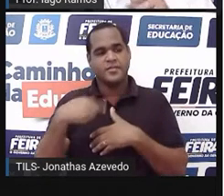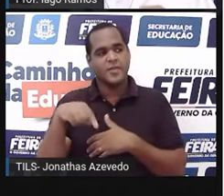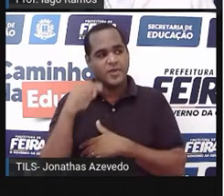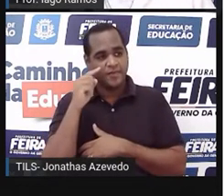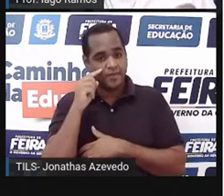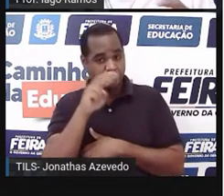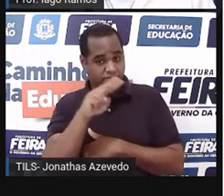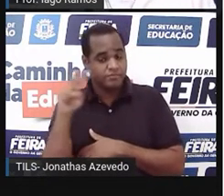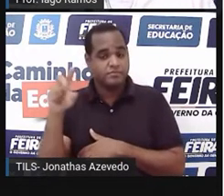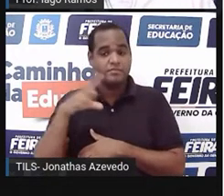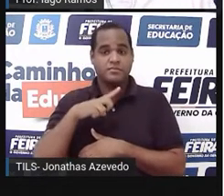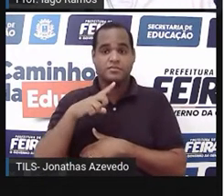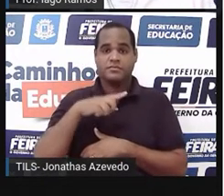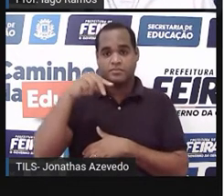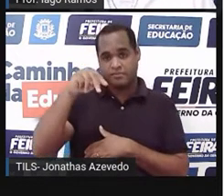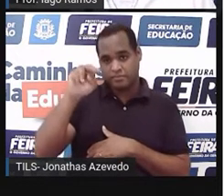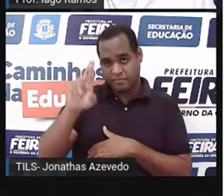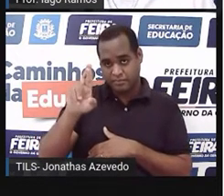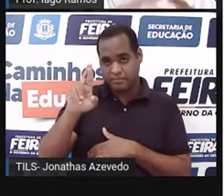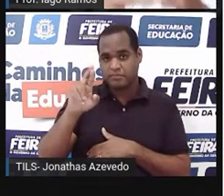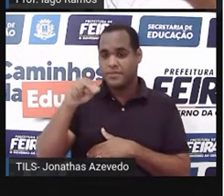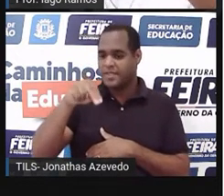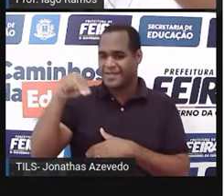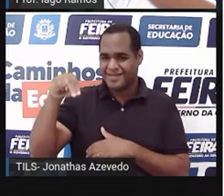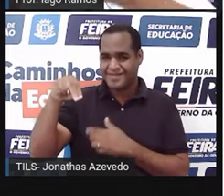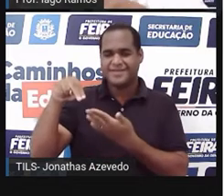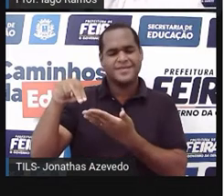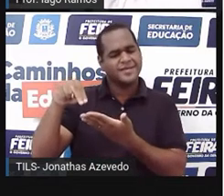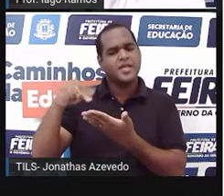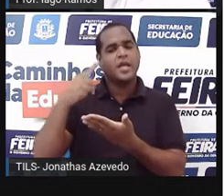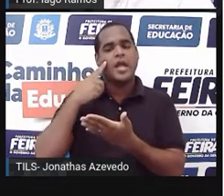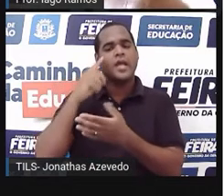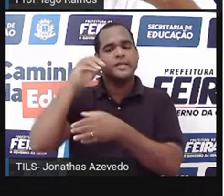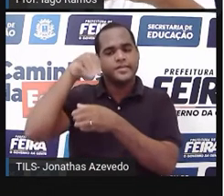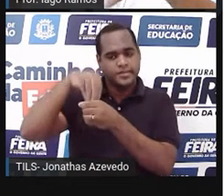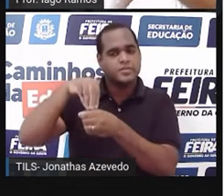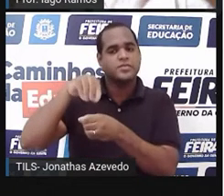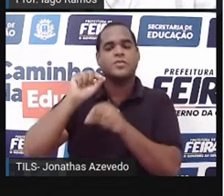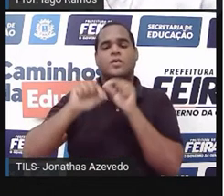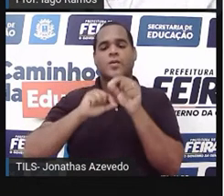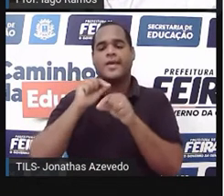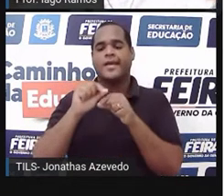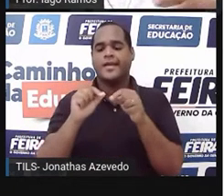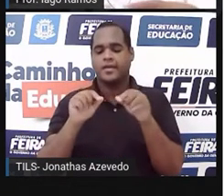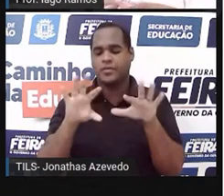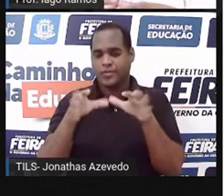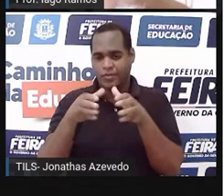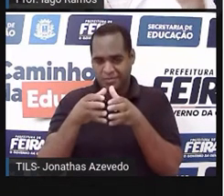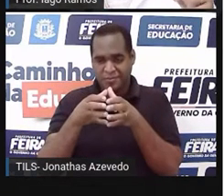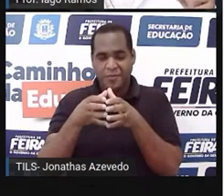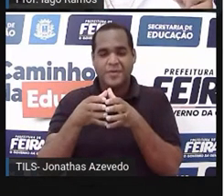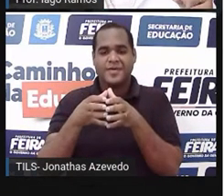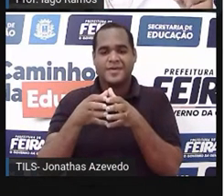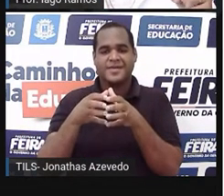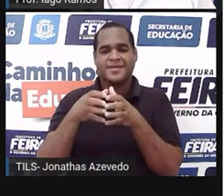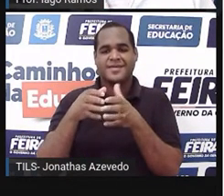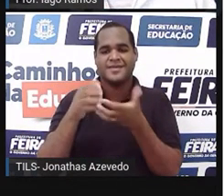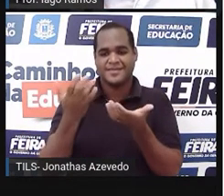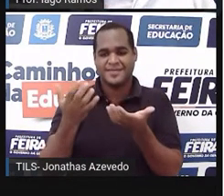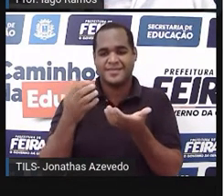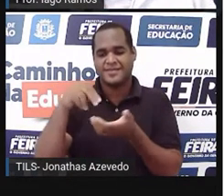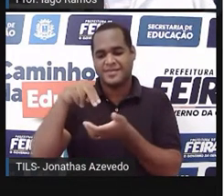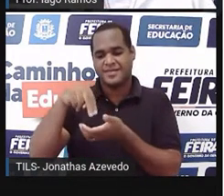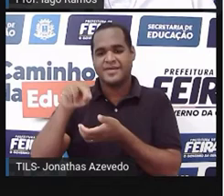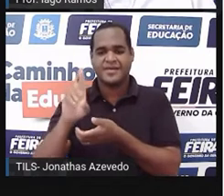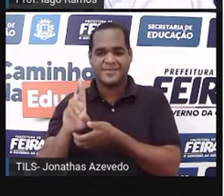que esses números naturais, né? Está dentro do conjunto chamado de conjunto